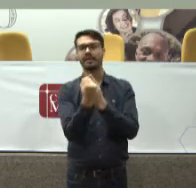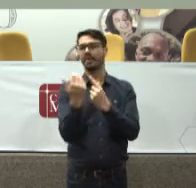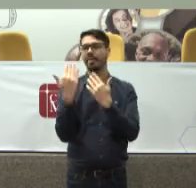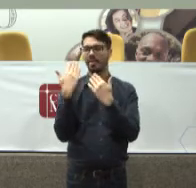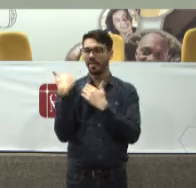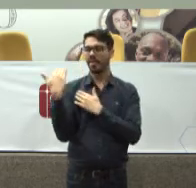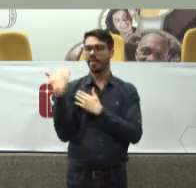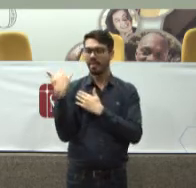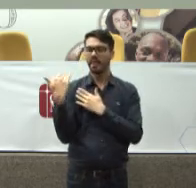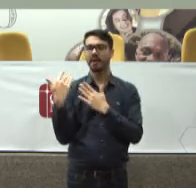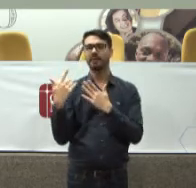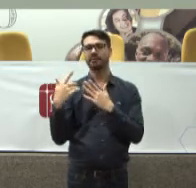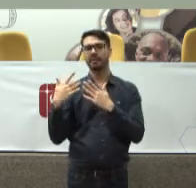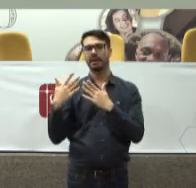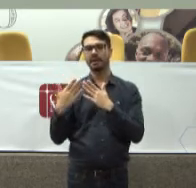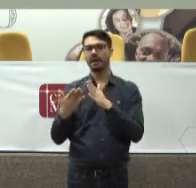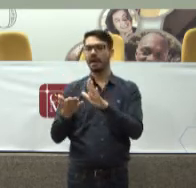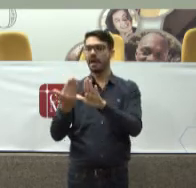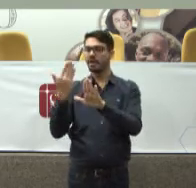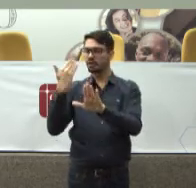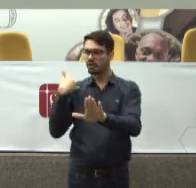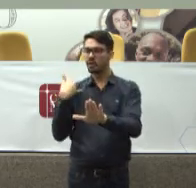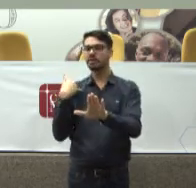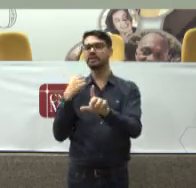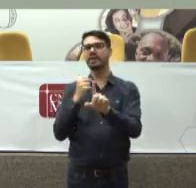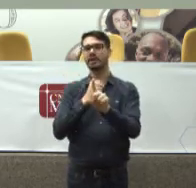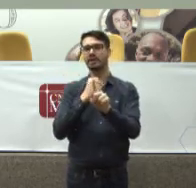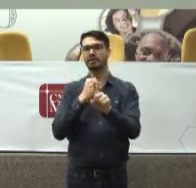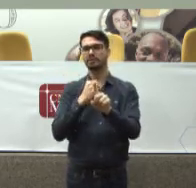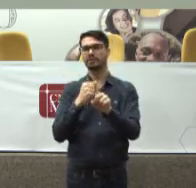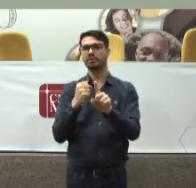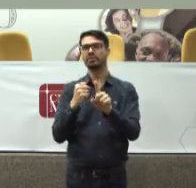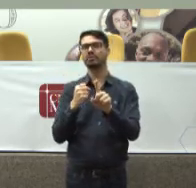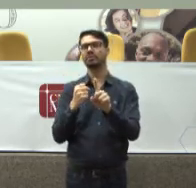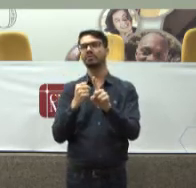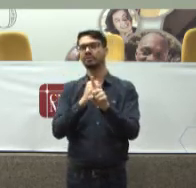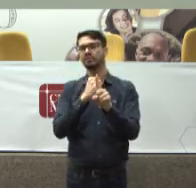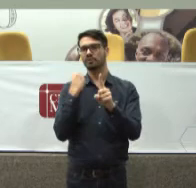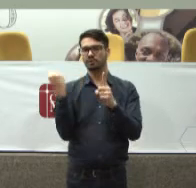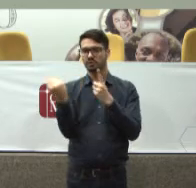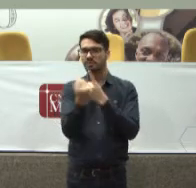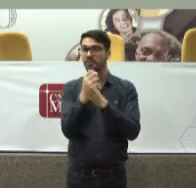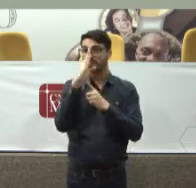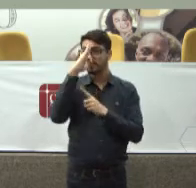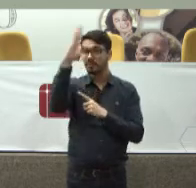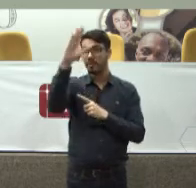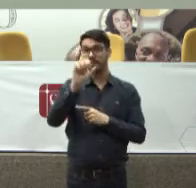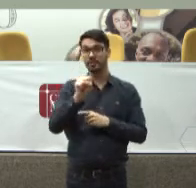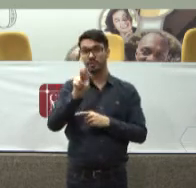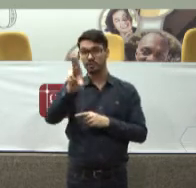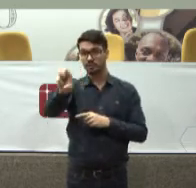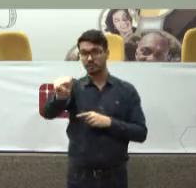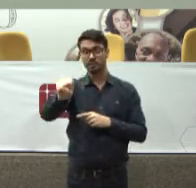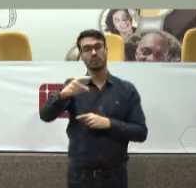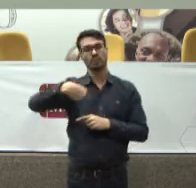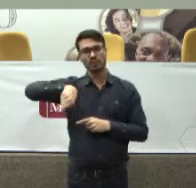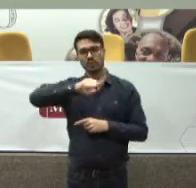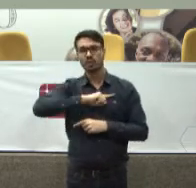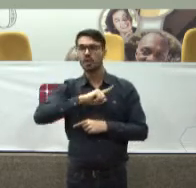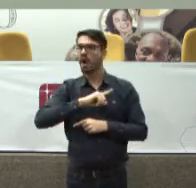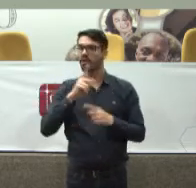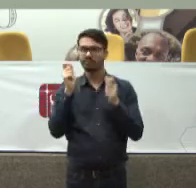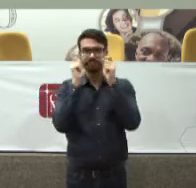Abarrar Retrocessos sociais Que se avizinham Que se anunciam Inclusive no SUS E nós temos que estar